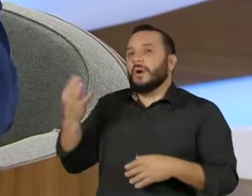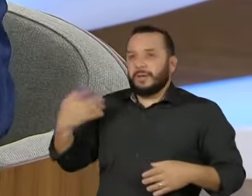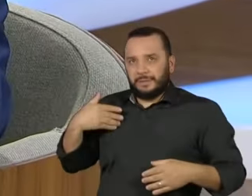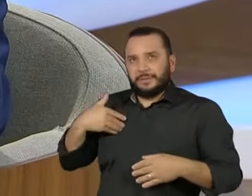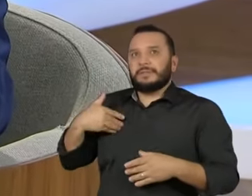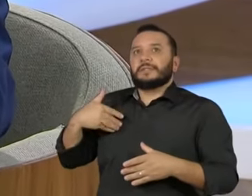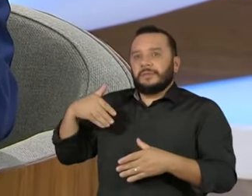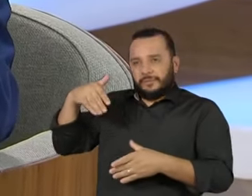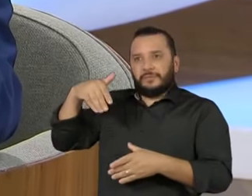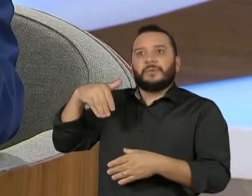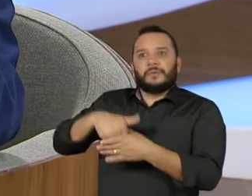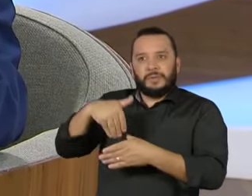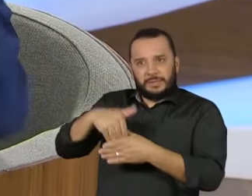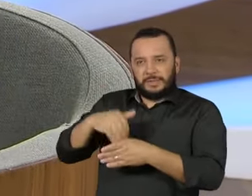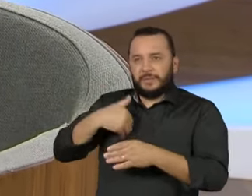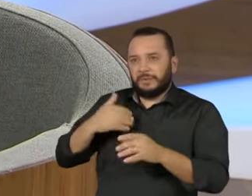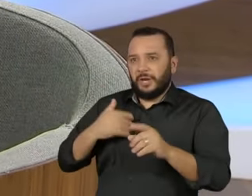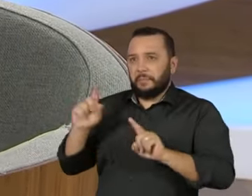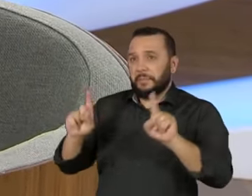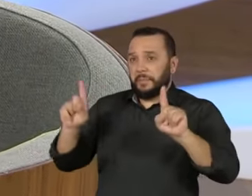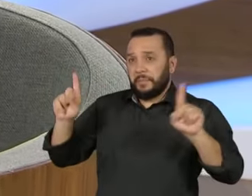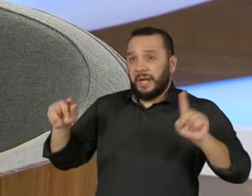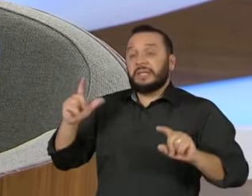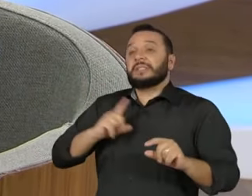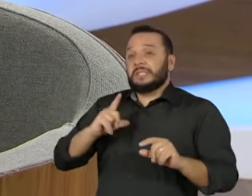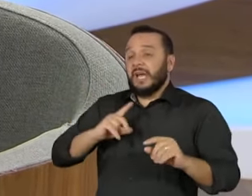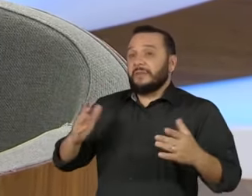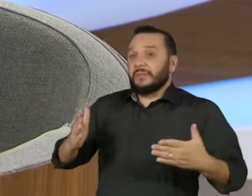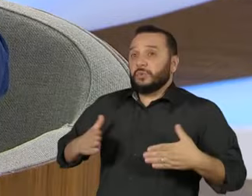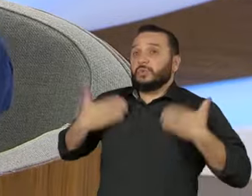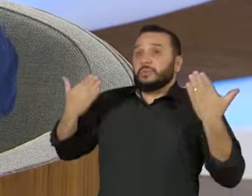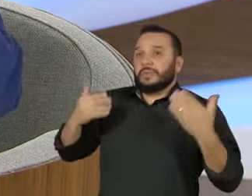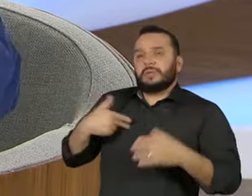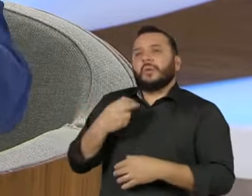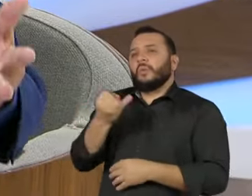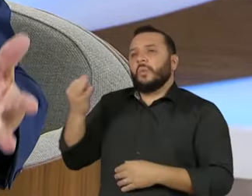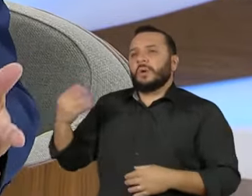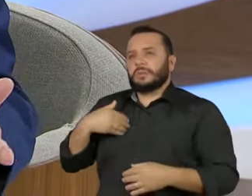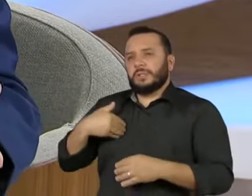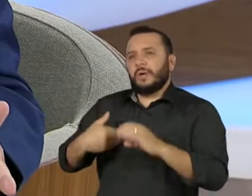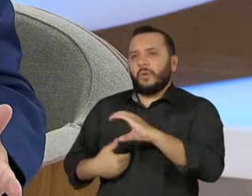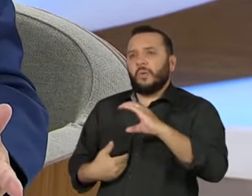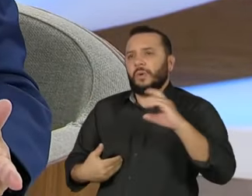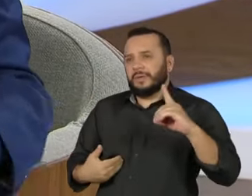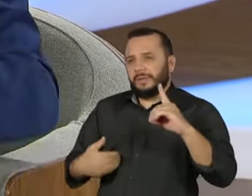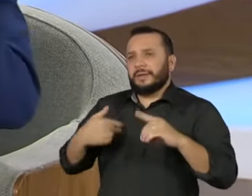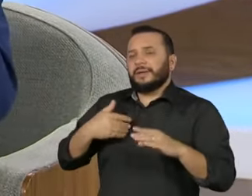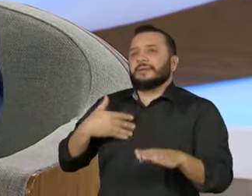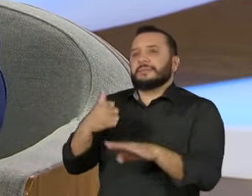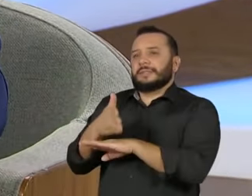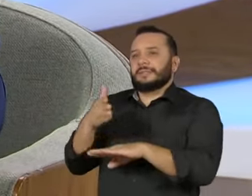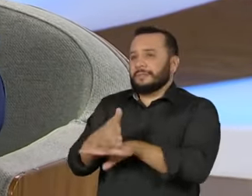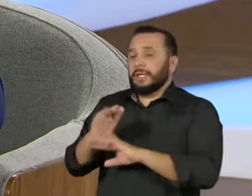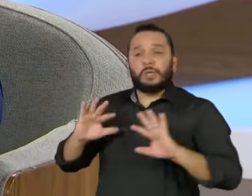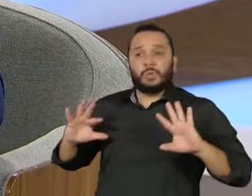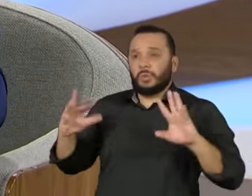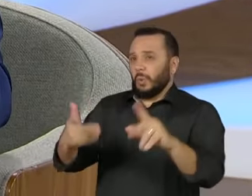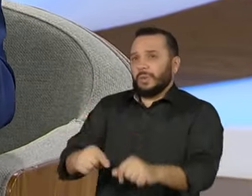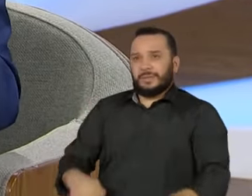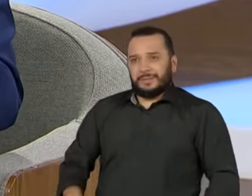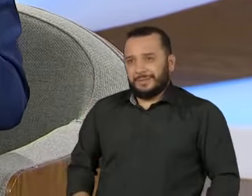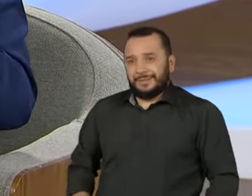Todas tiveram surpresa. Quantas que eu coordenei e participei indiretamente. Todas